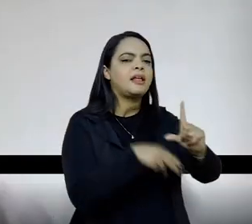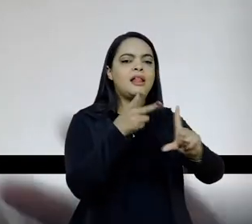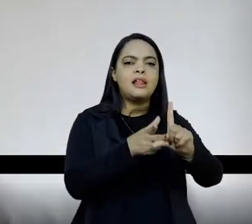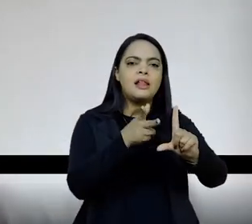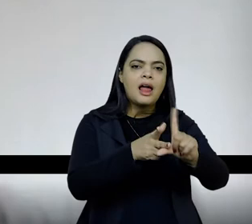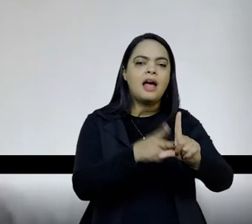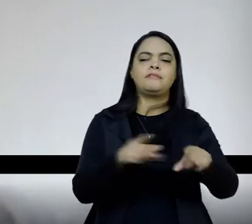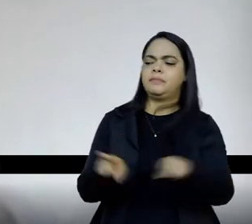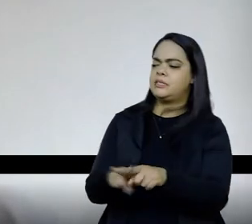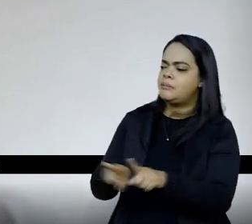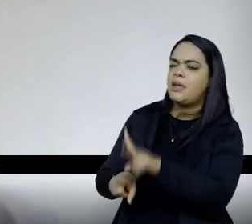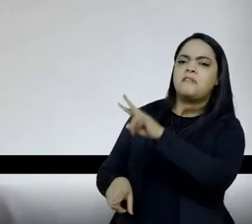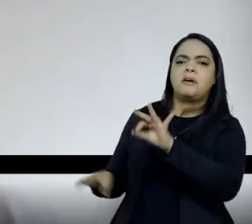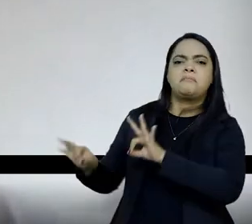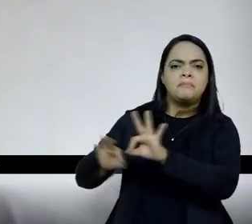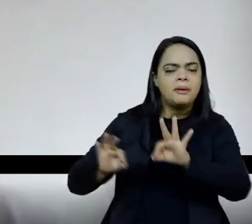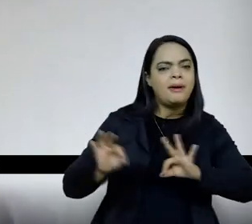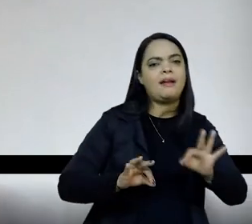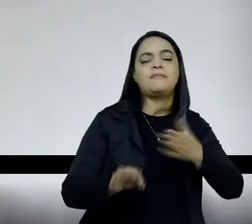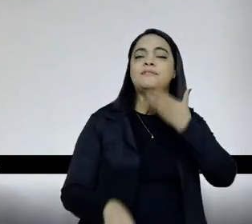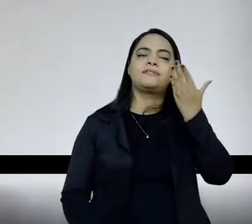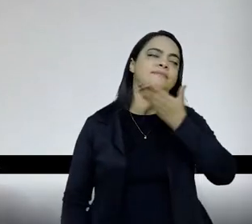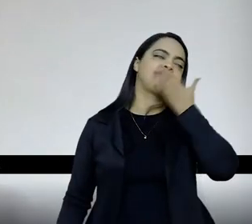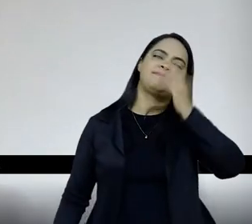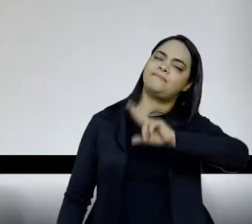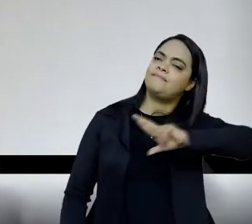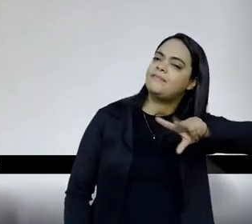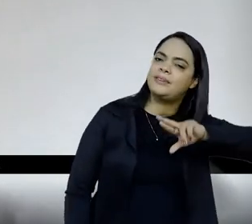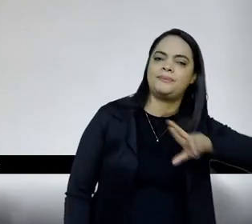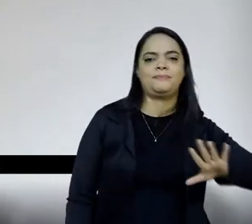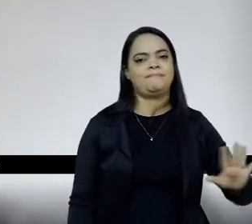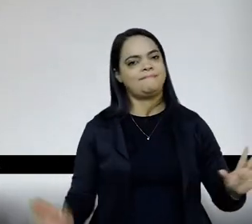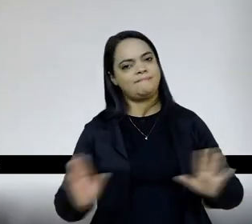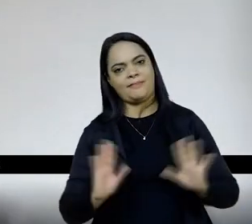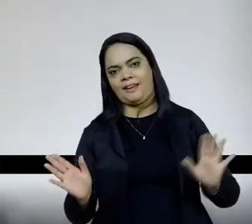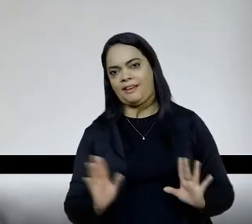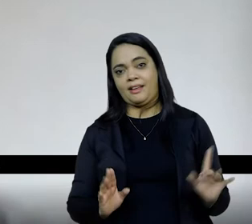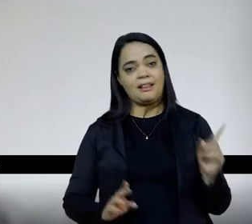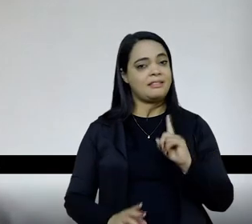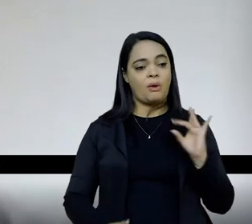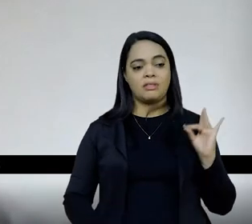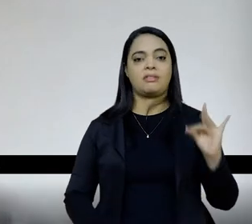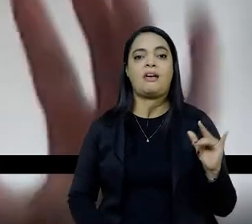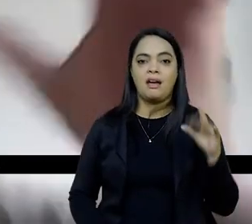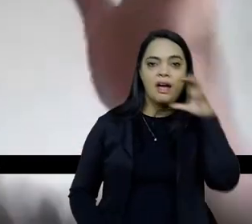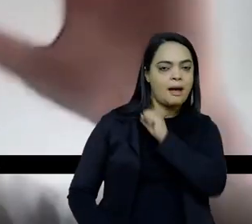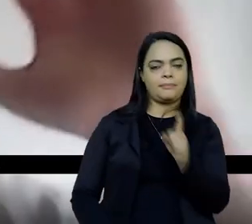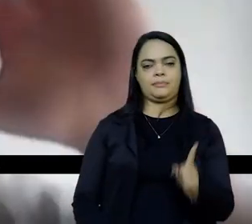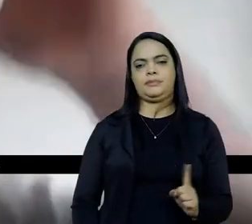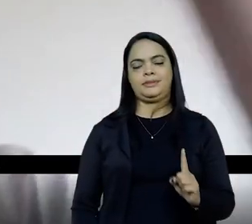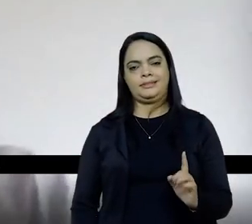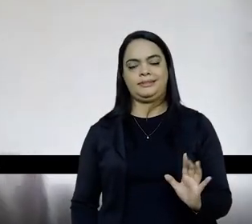produzir, junto, não é fácil, né, não é coisa que a gente consegue, eu acho, com tão pouco tempo, mas essa,